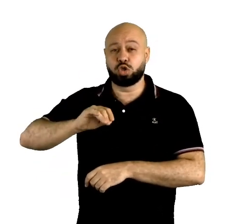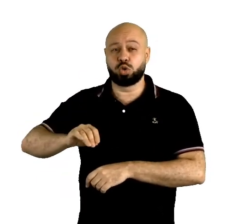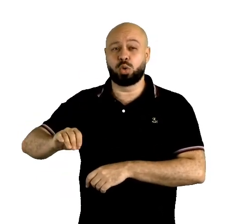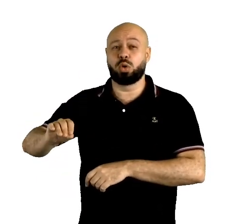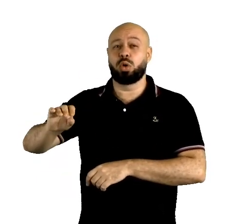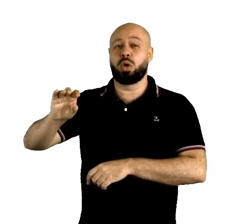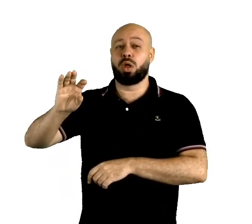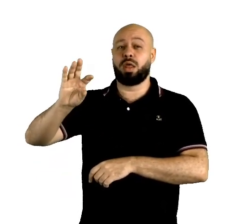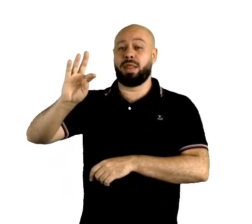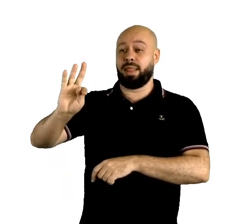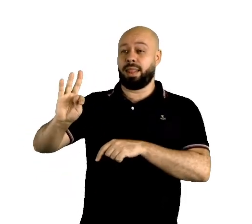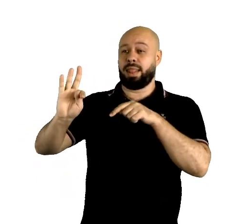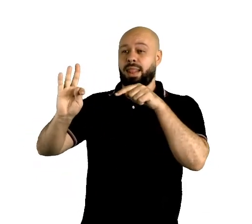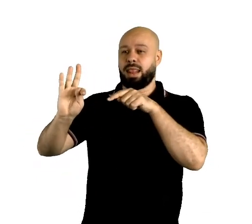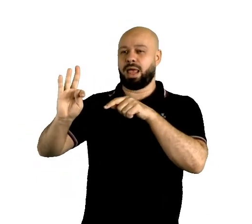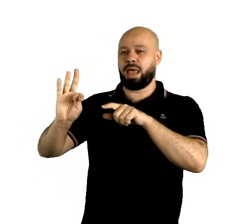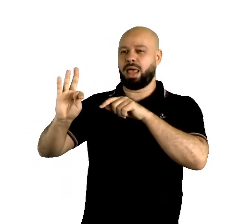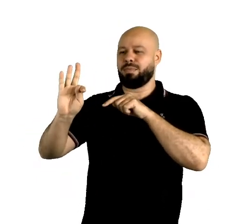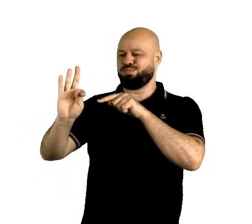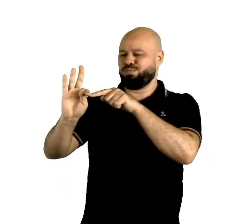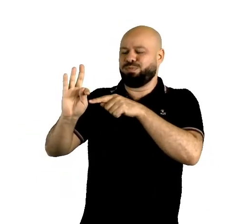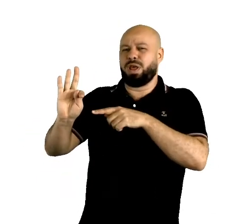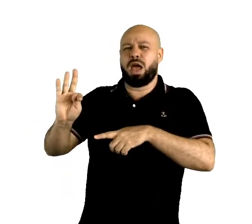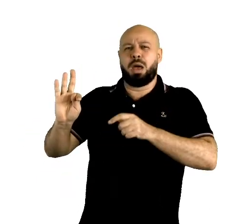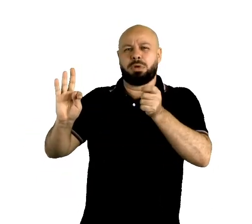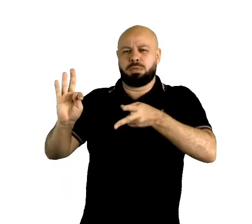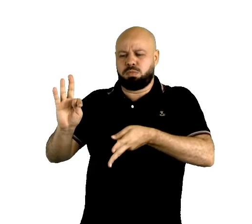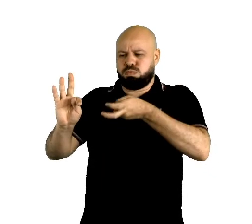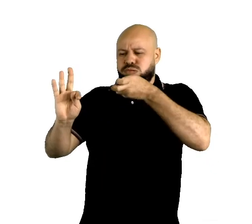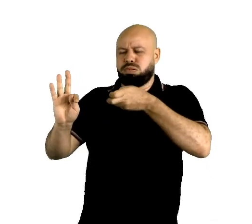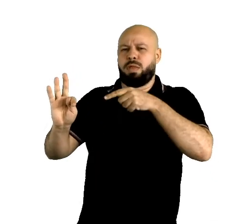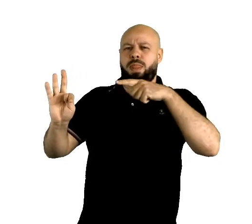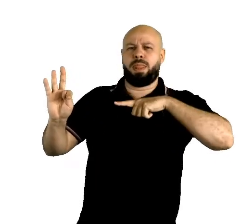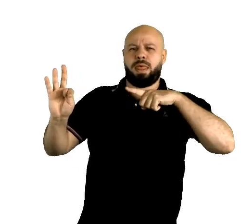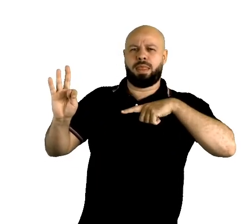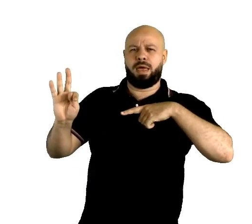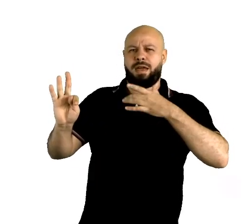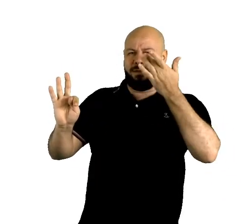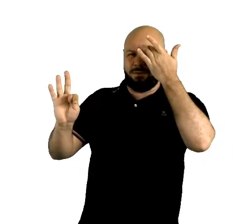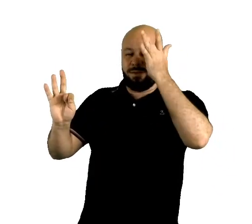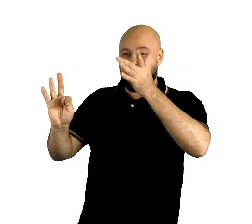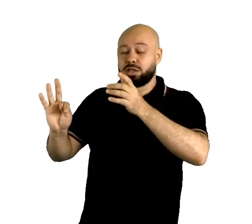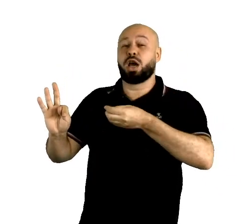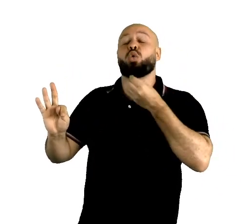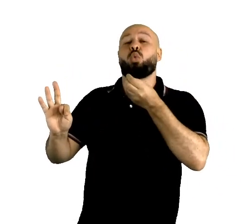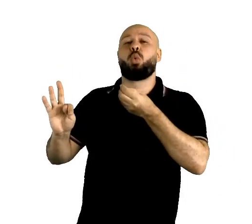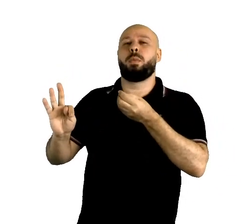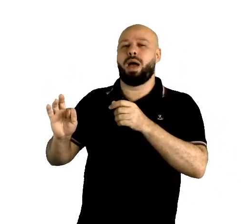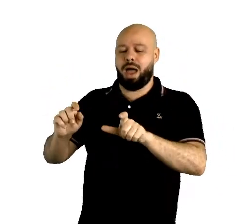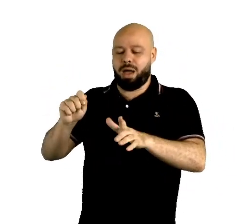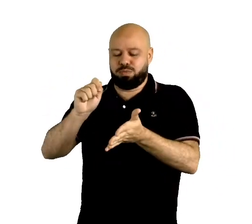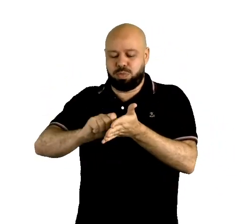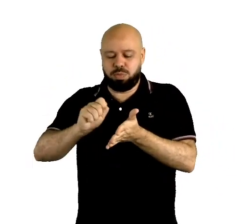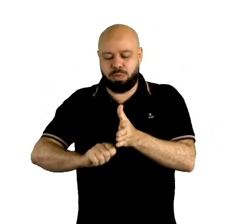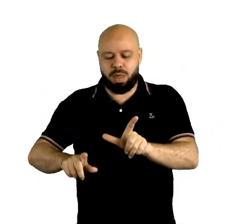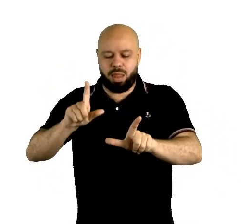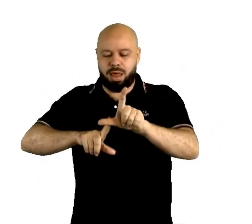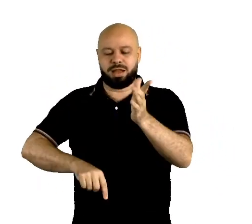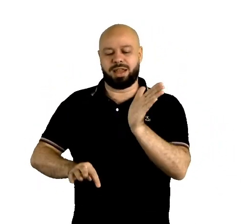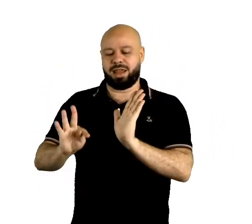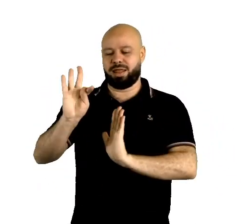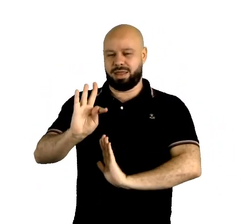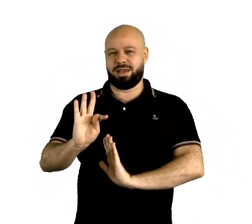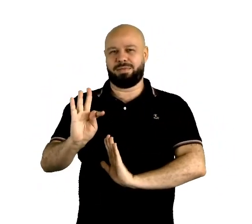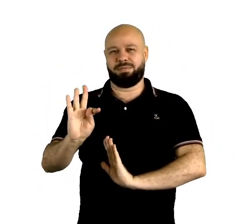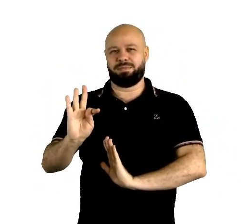O T você ouve facilmente, você identifica facilmente que aquela palavra é grafada com T. Então, como exemplo aí, nós temos